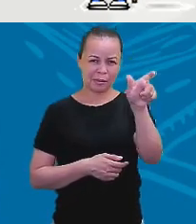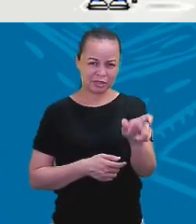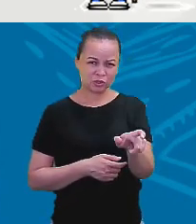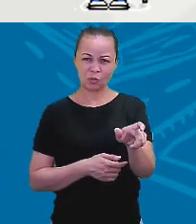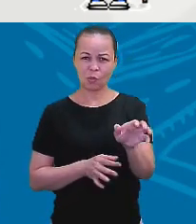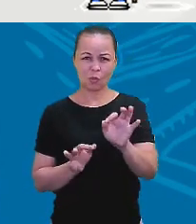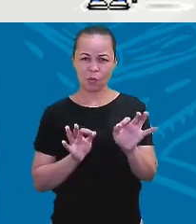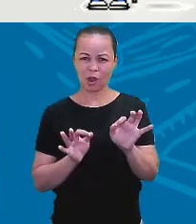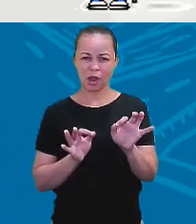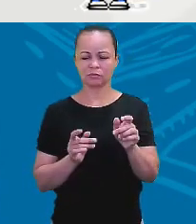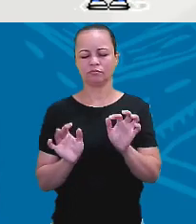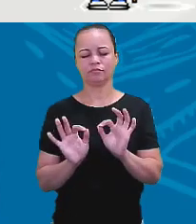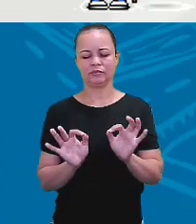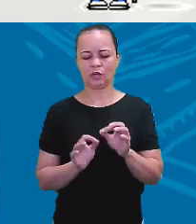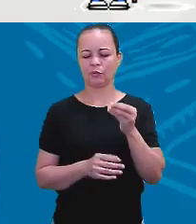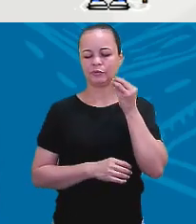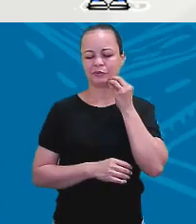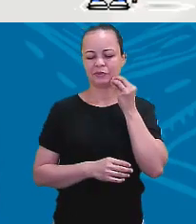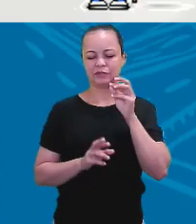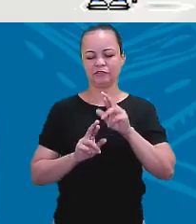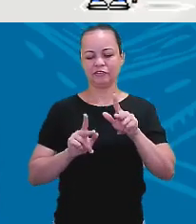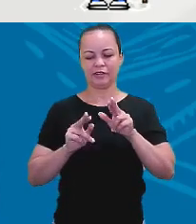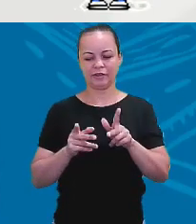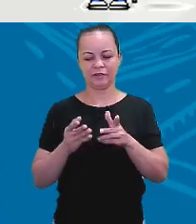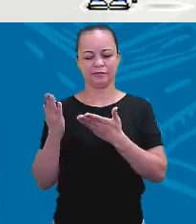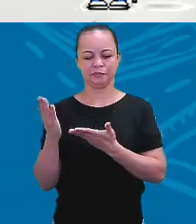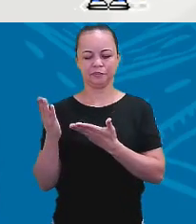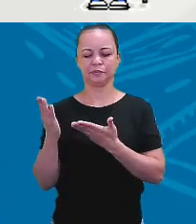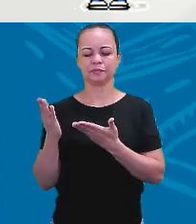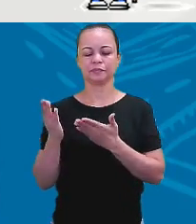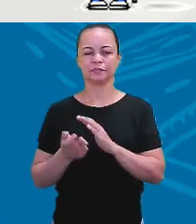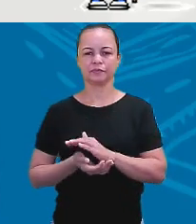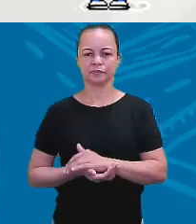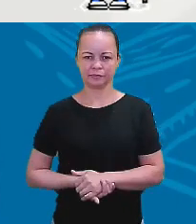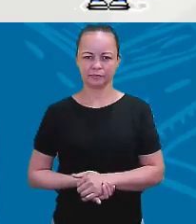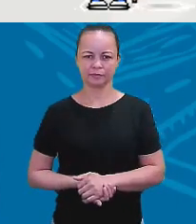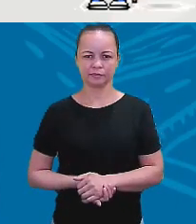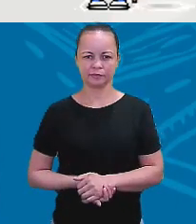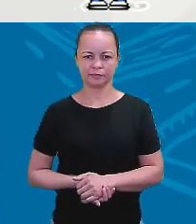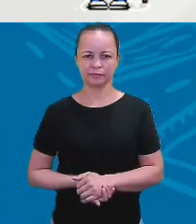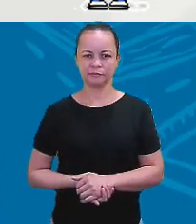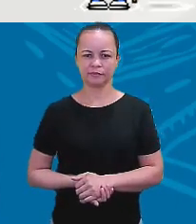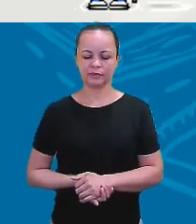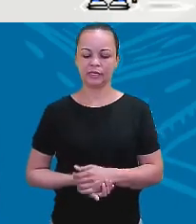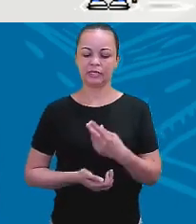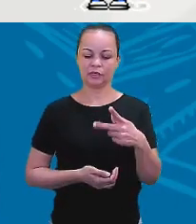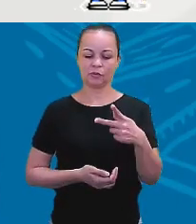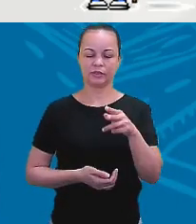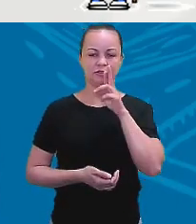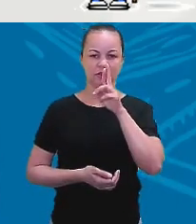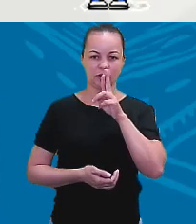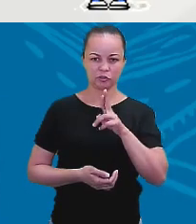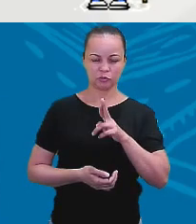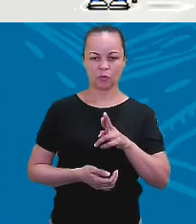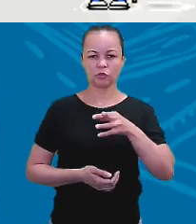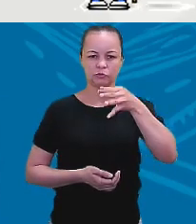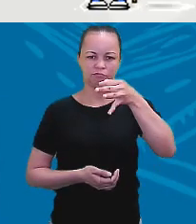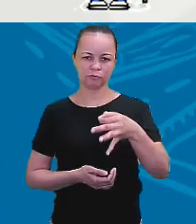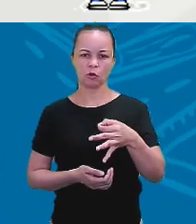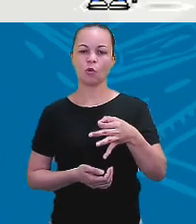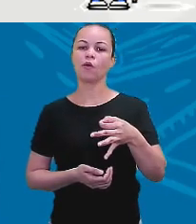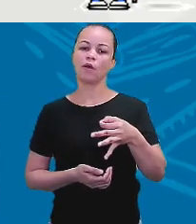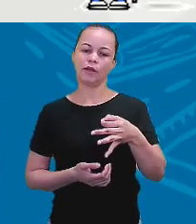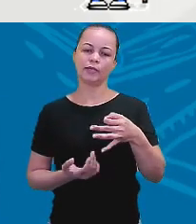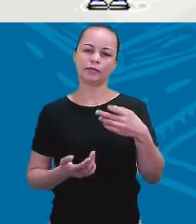Então, olha aí. Didn't they want, he, he, wasn't it. Essas são as respostas corretas